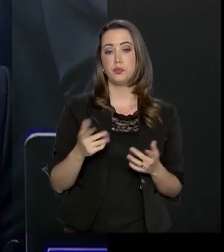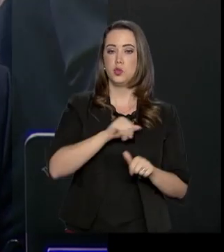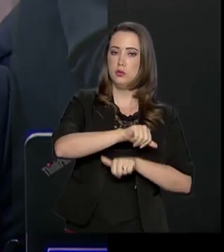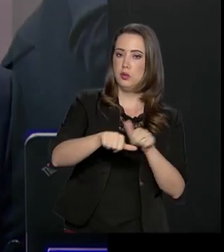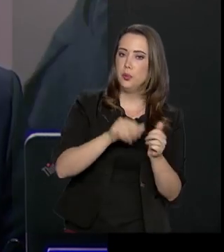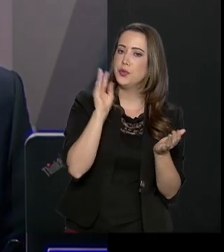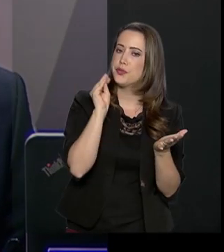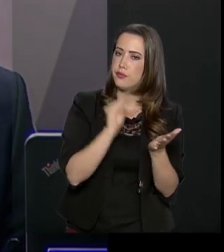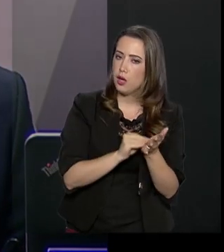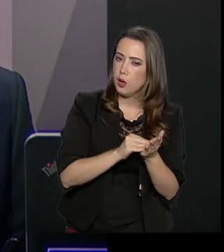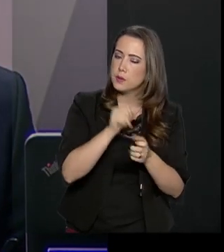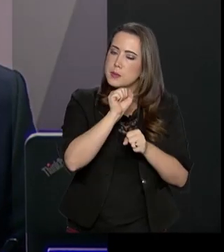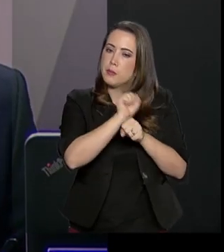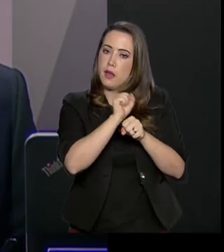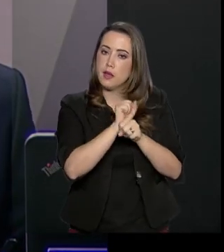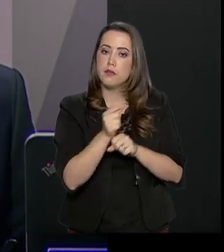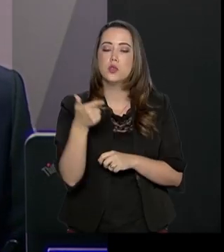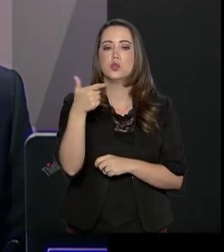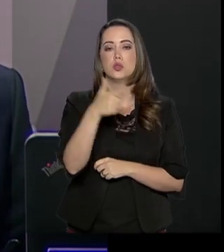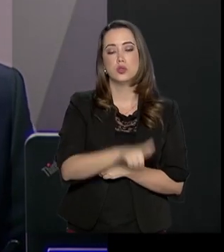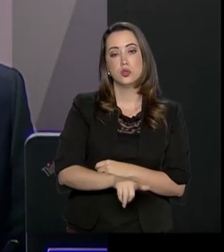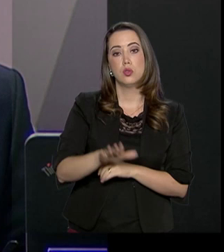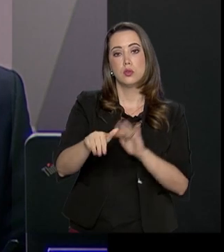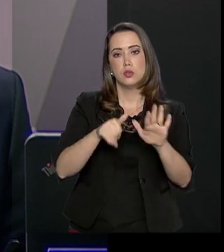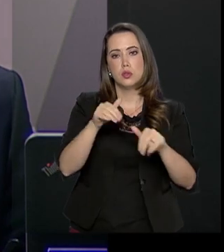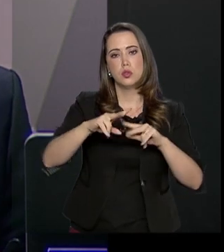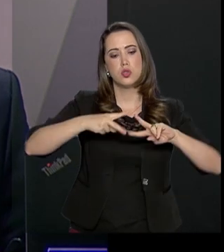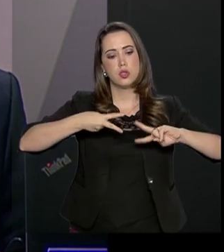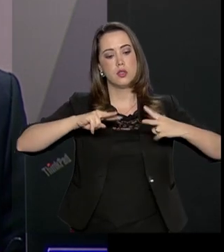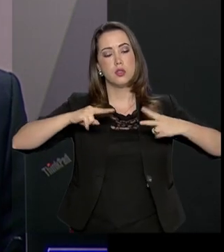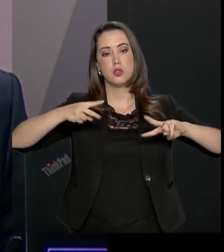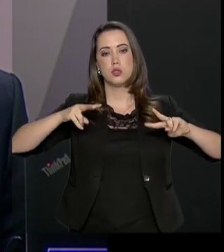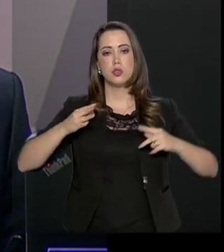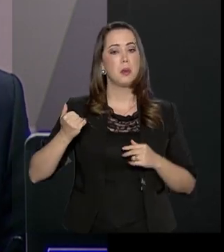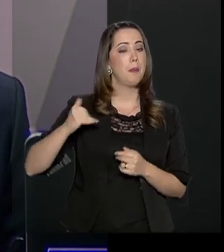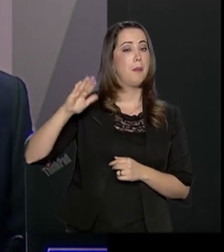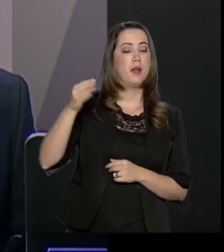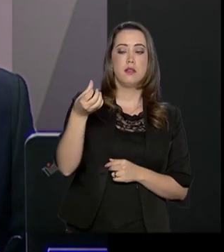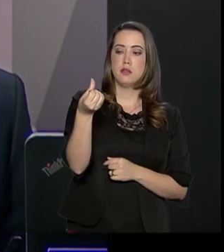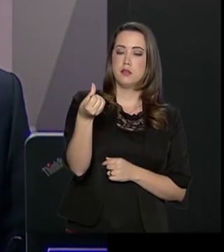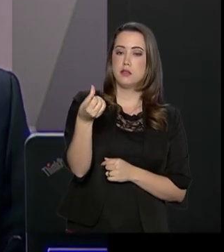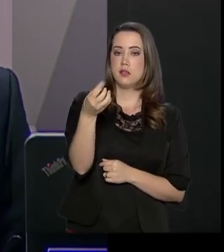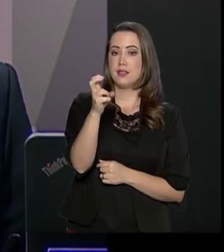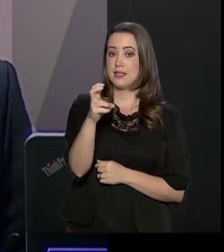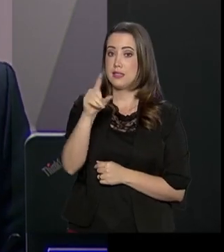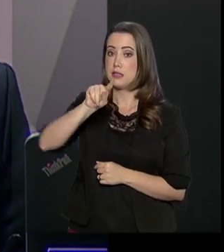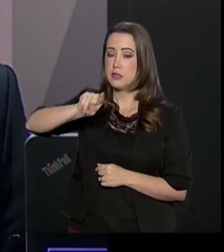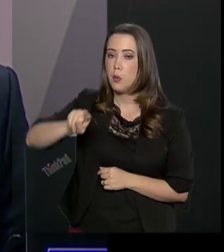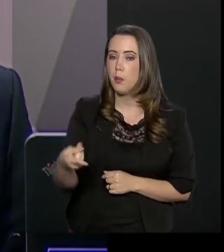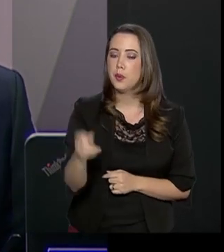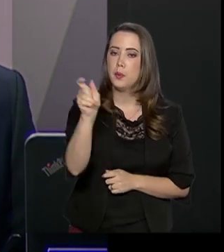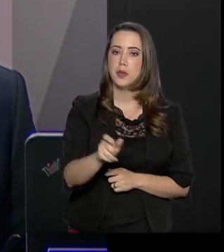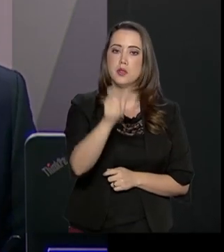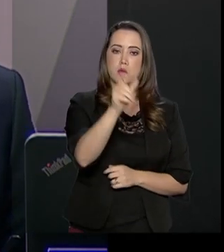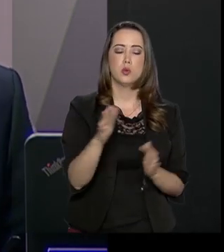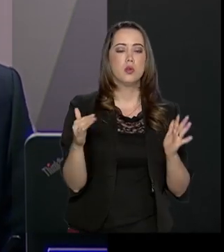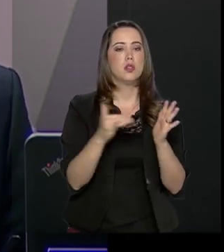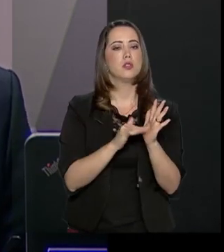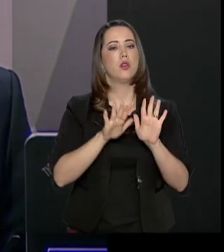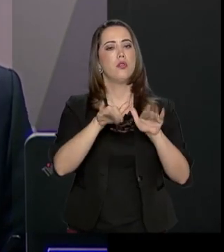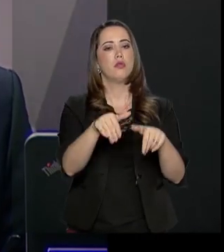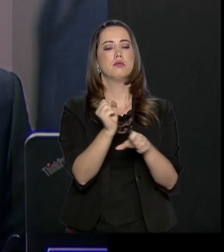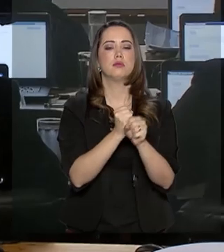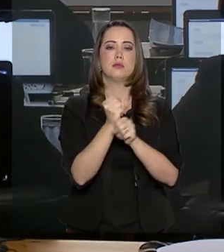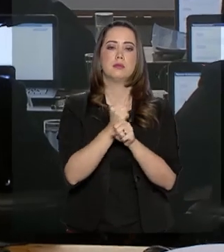reforçar o cumprimento da lei em vigor e captar os dados genéticos de mais de 65 mil pessoas até o final